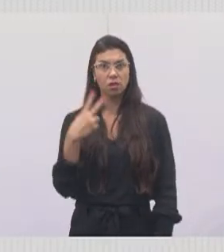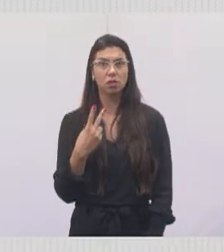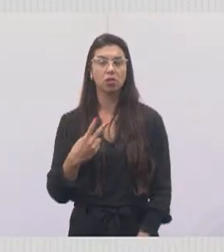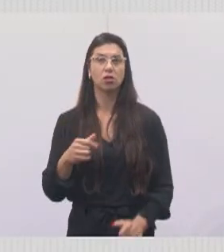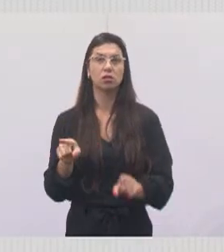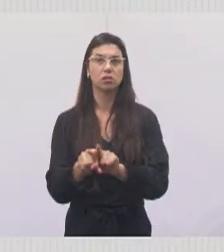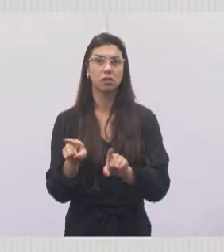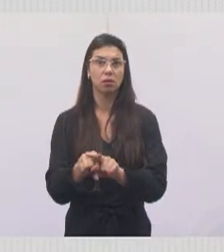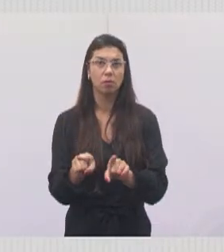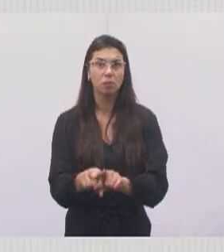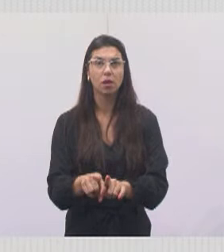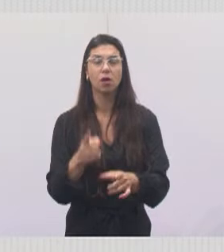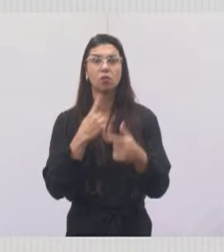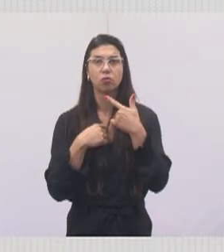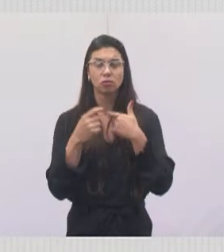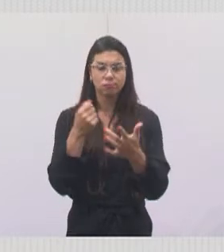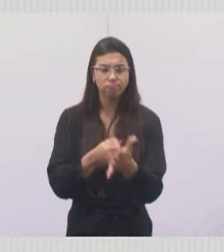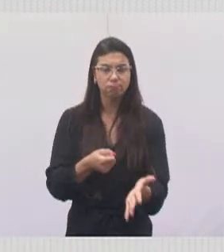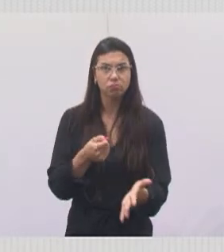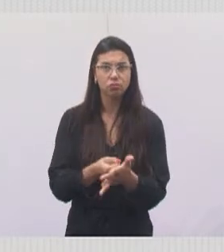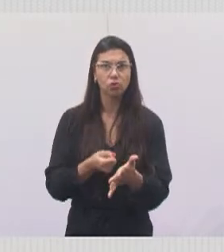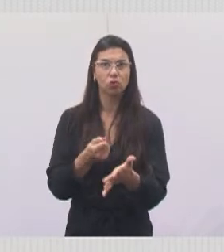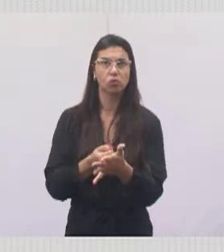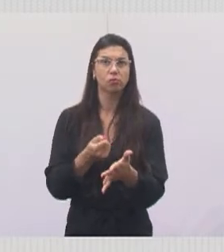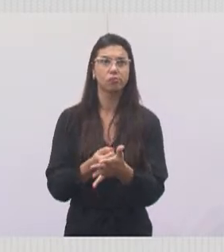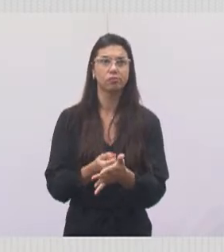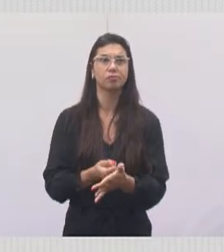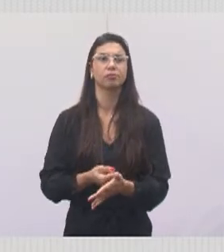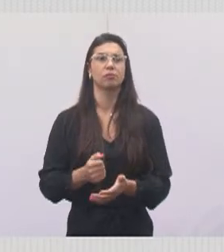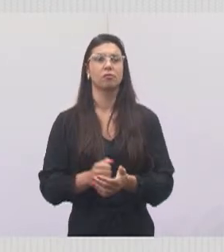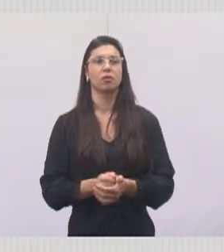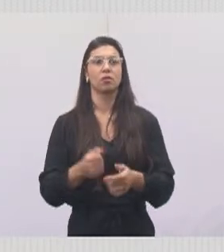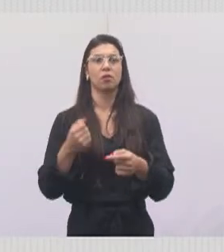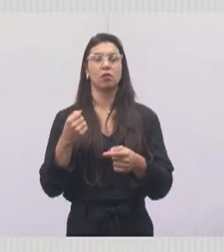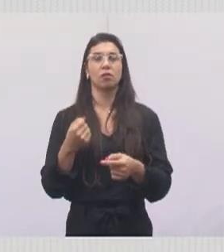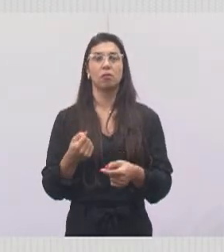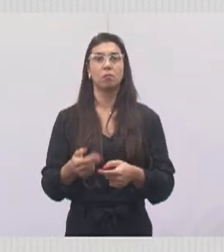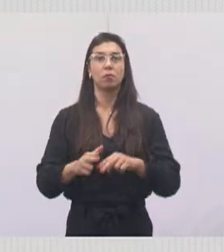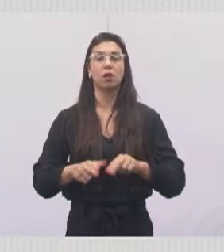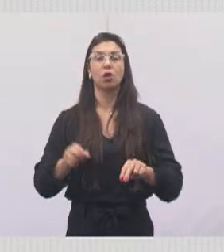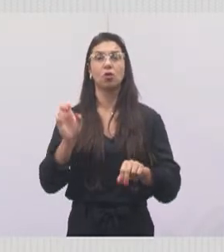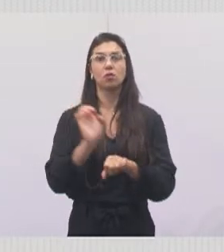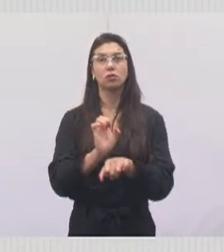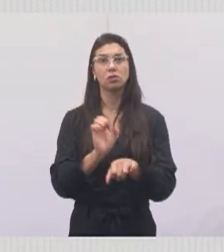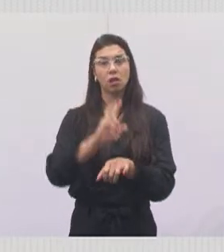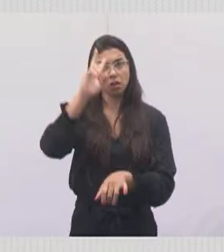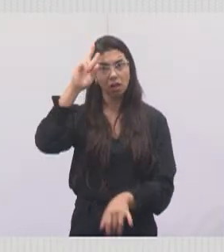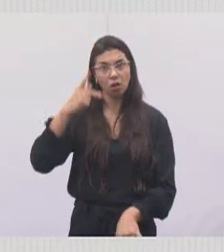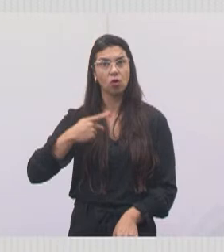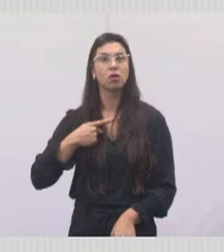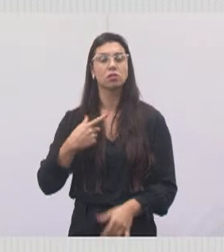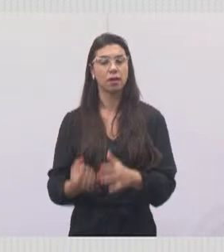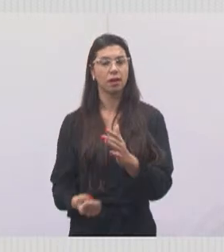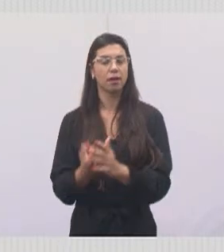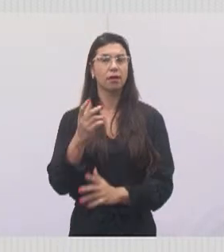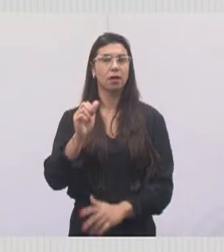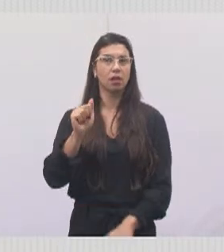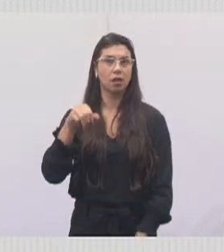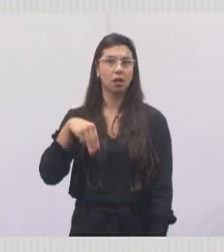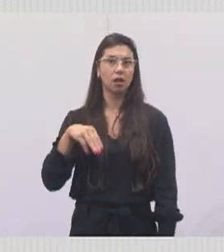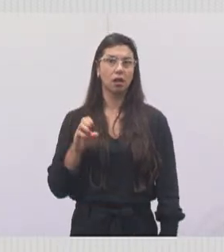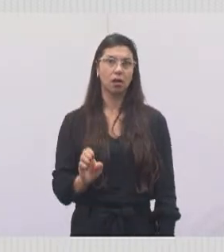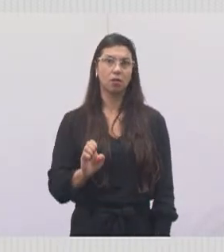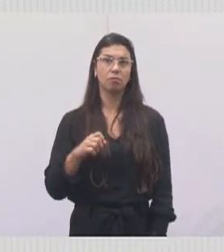na LESP e nós vamos cobrar dele para que o Estado reconheça e faça a implementação de mais esse